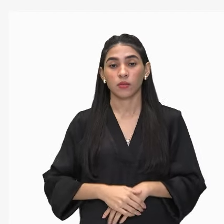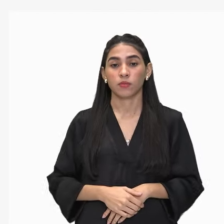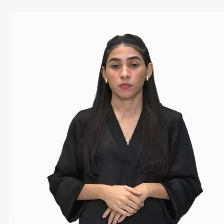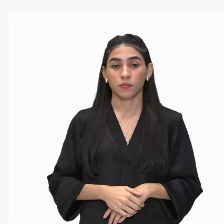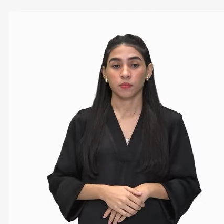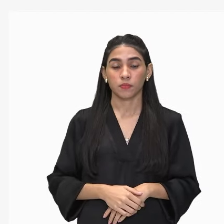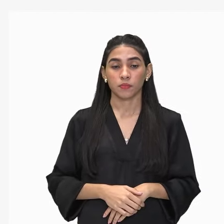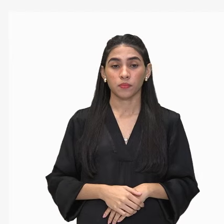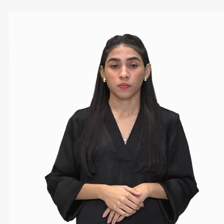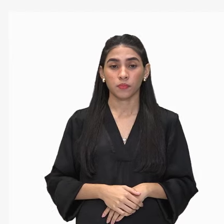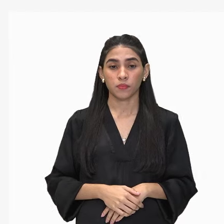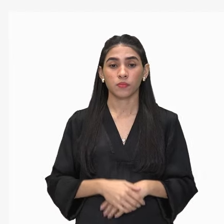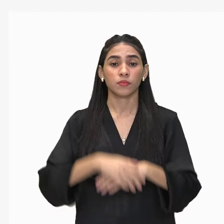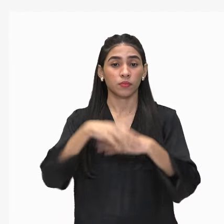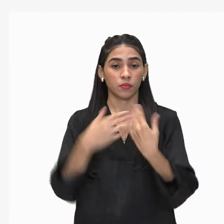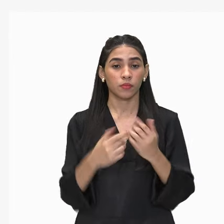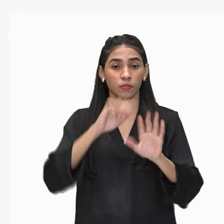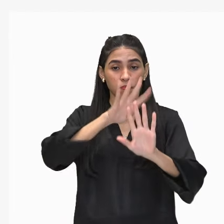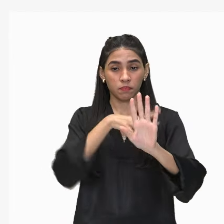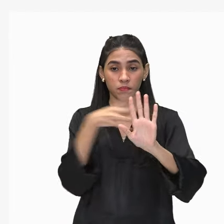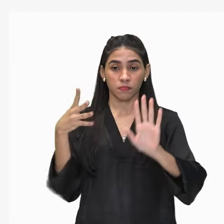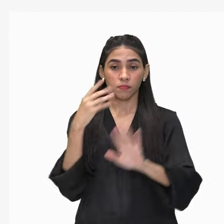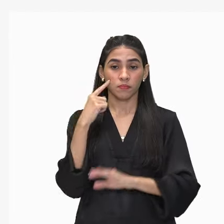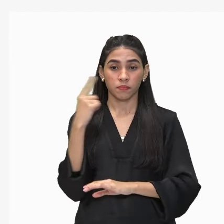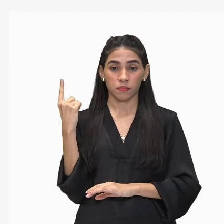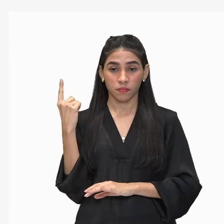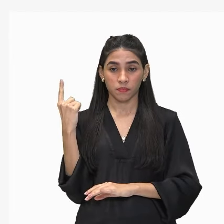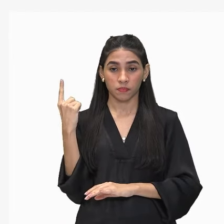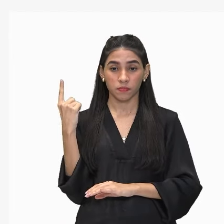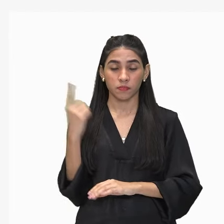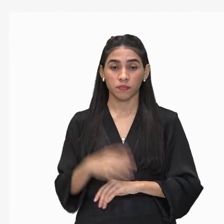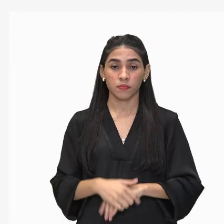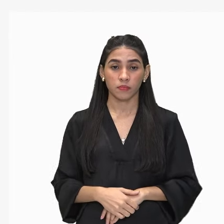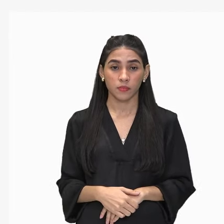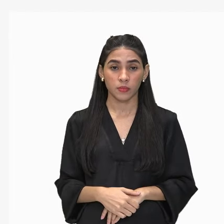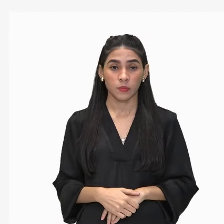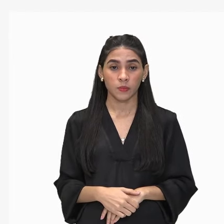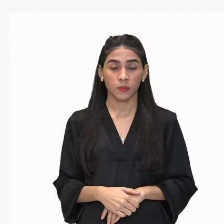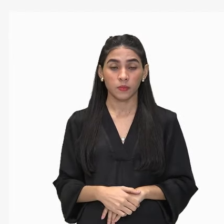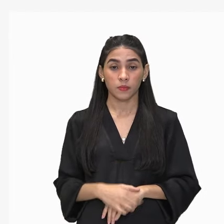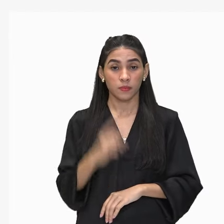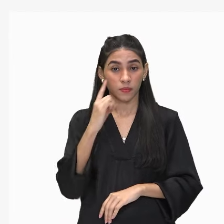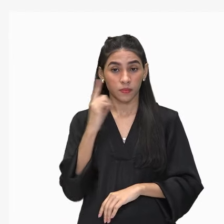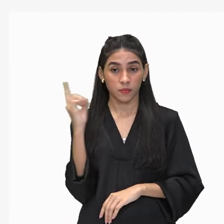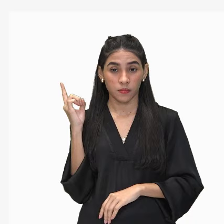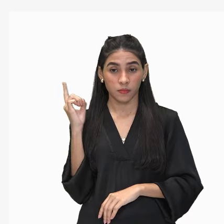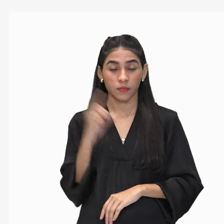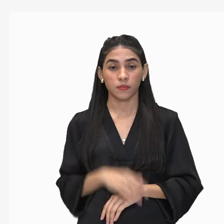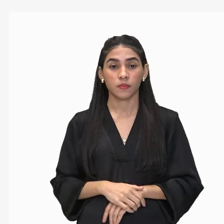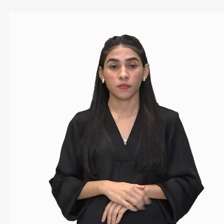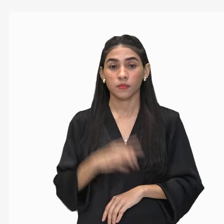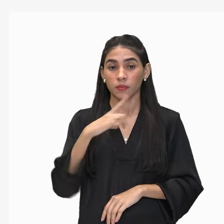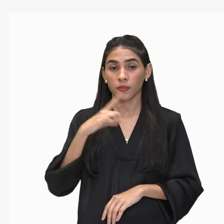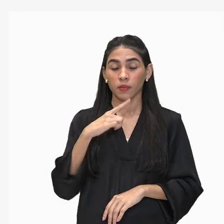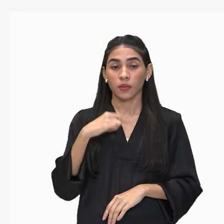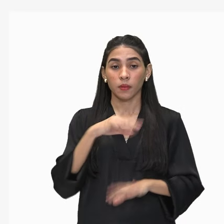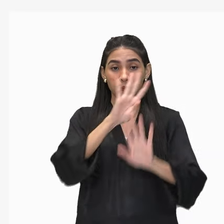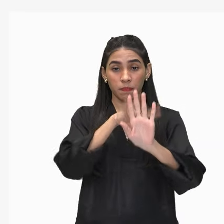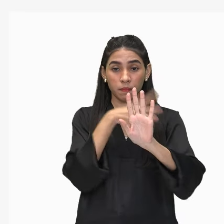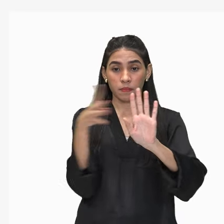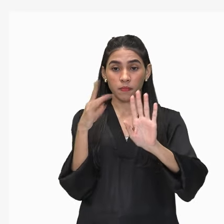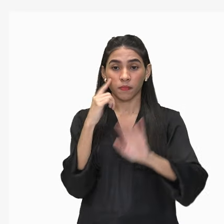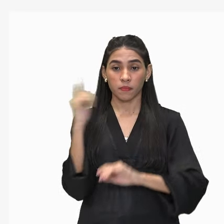indivíduos, conforme ilustrado no quadro. Então, vamos aí verificar o quadro. Nós temos, então, esse quadro,